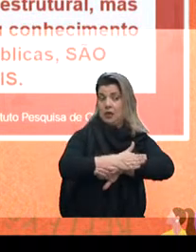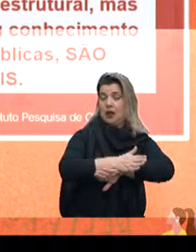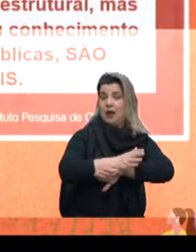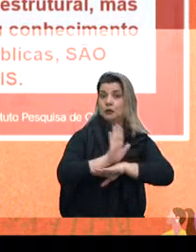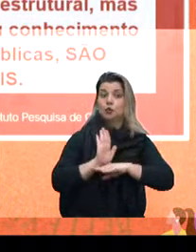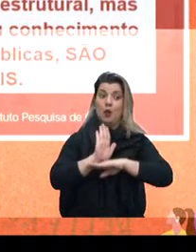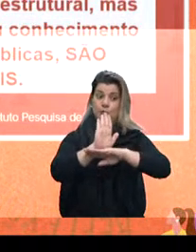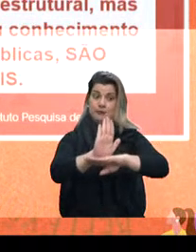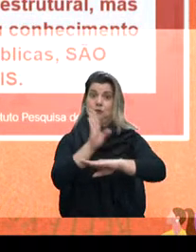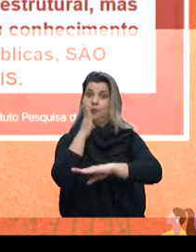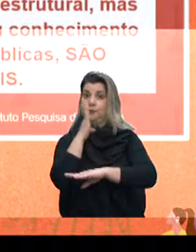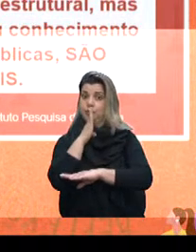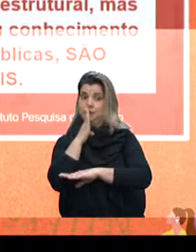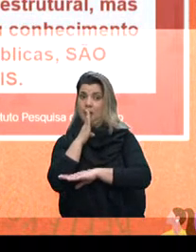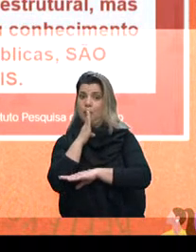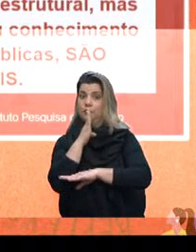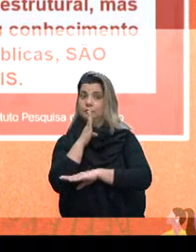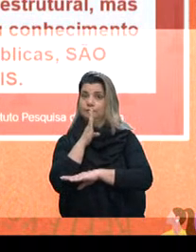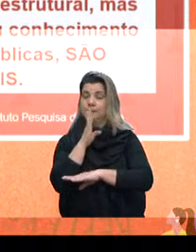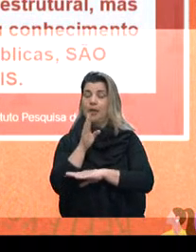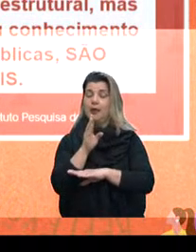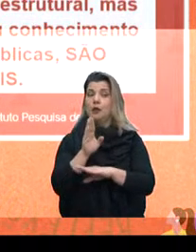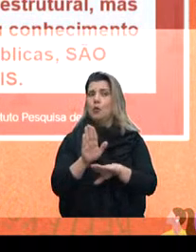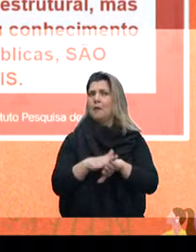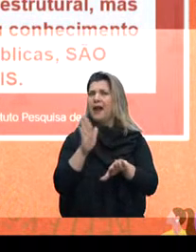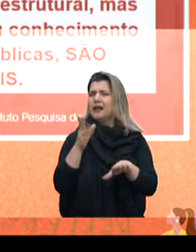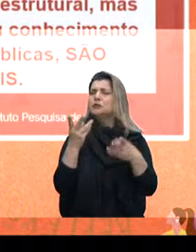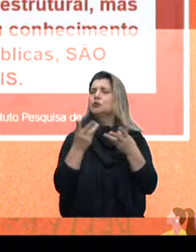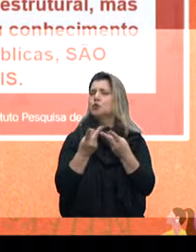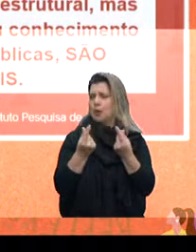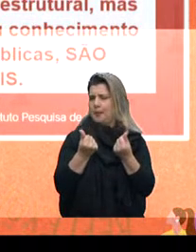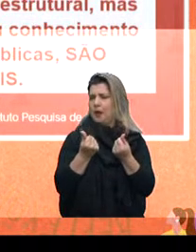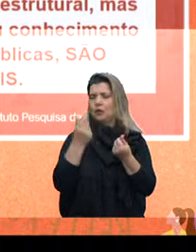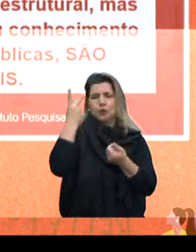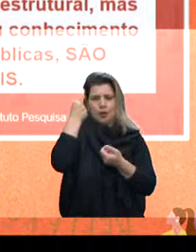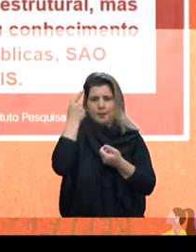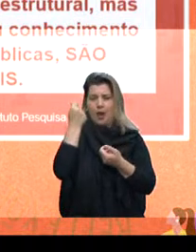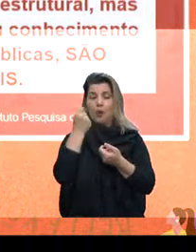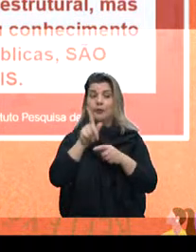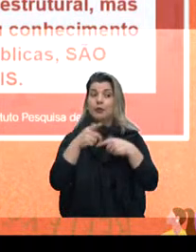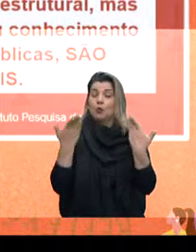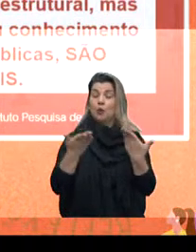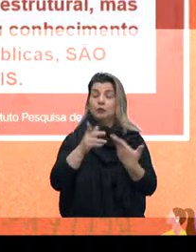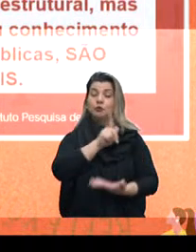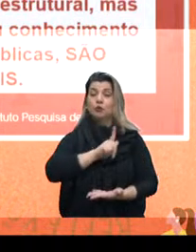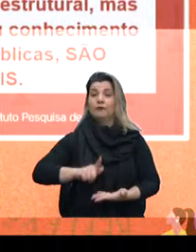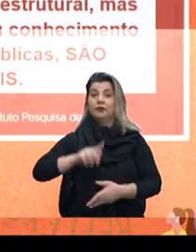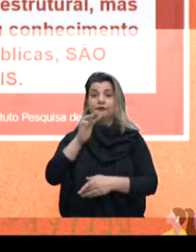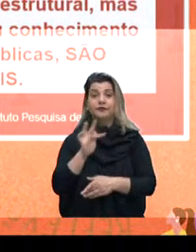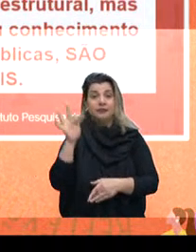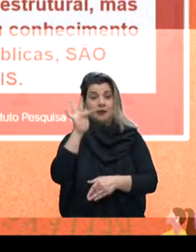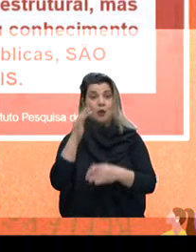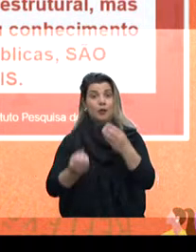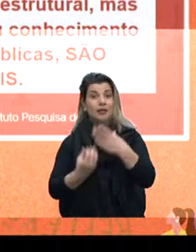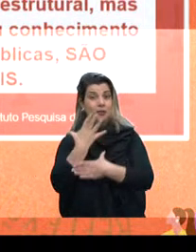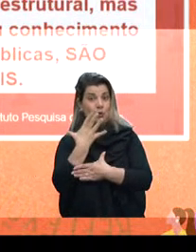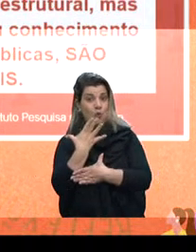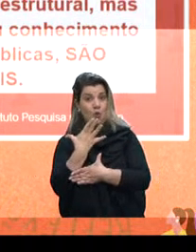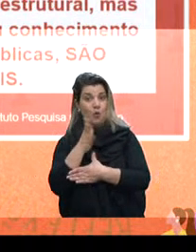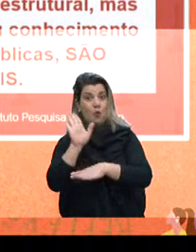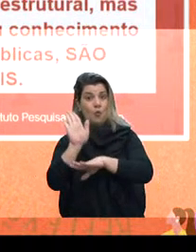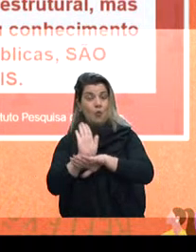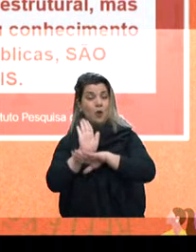ele foi dado. Um fenômeno mais recorrente é que, quando o governo federal lançou o auxílio emergencial, você tinha muitos